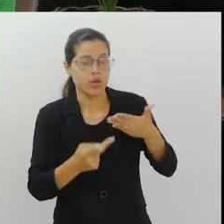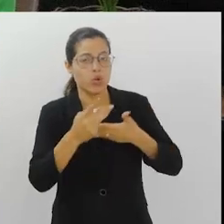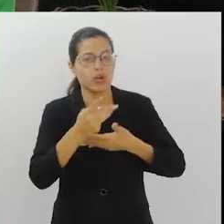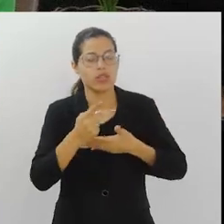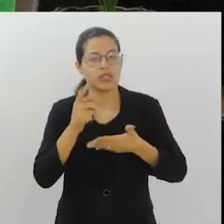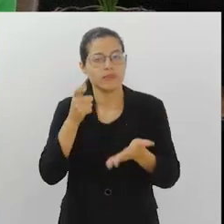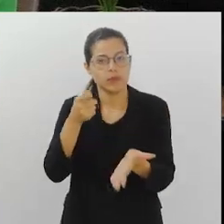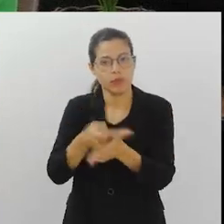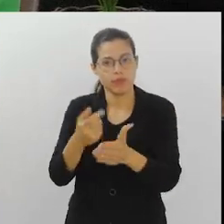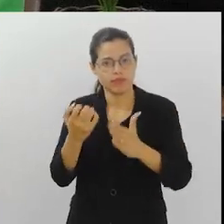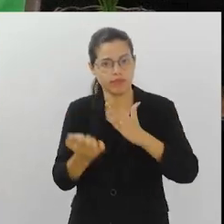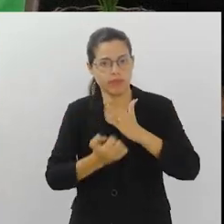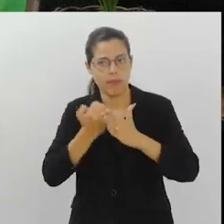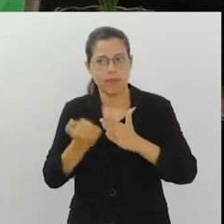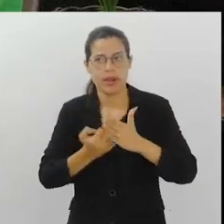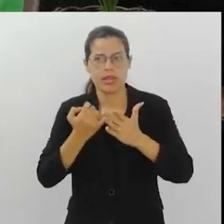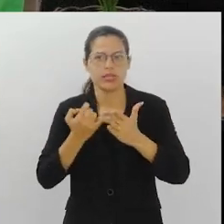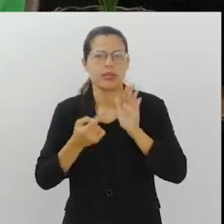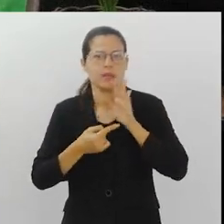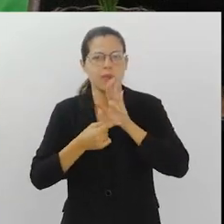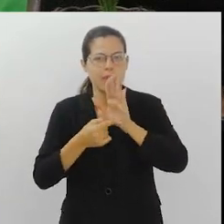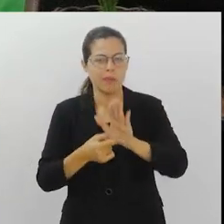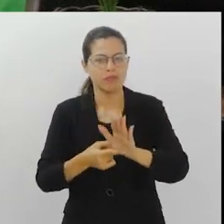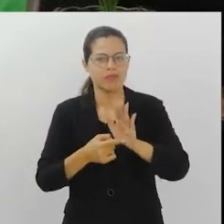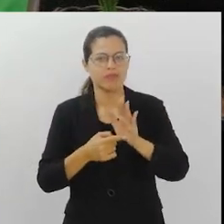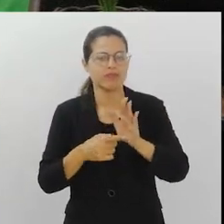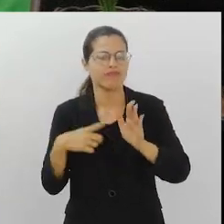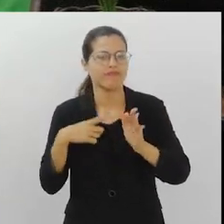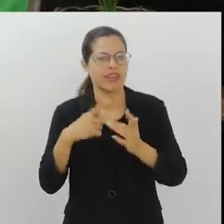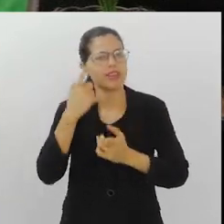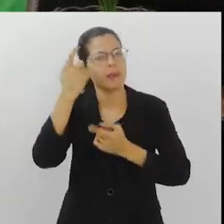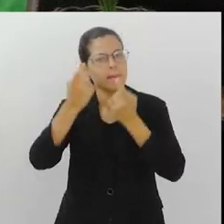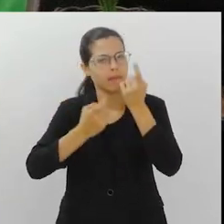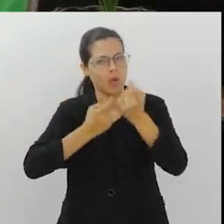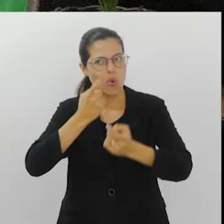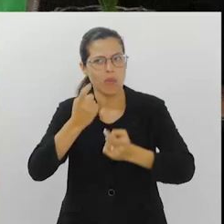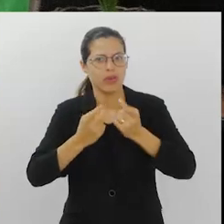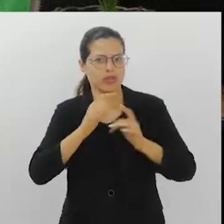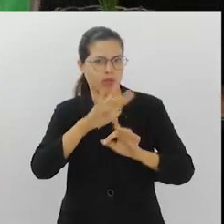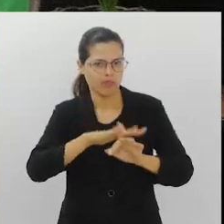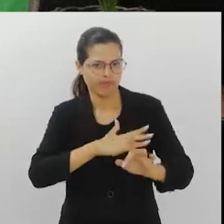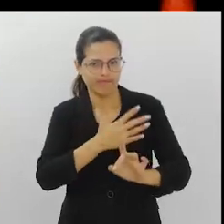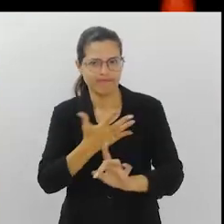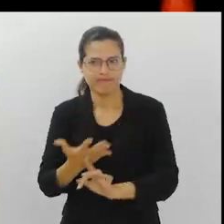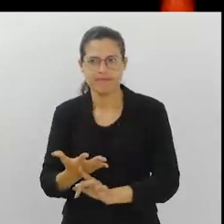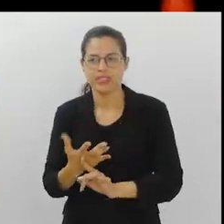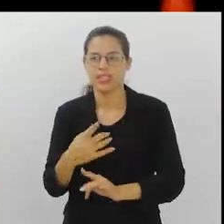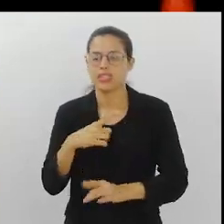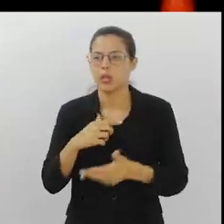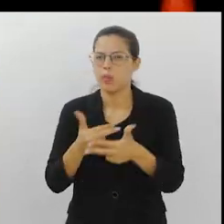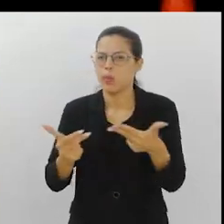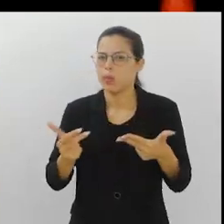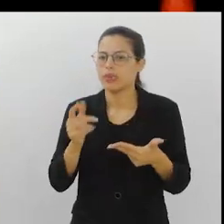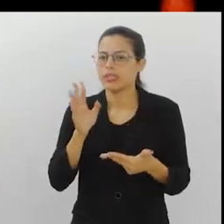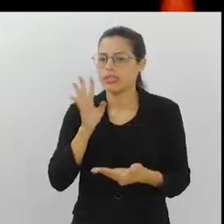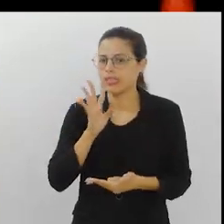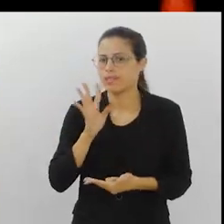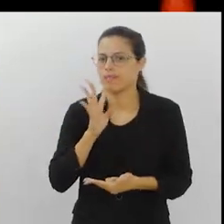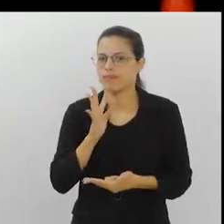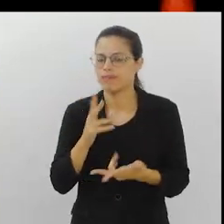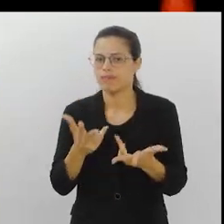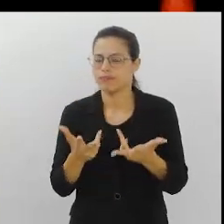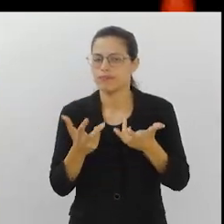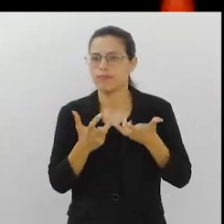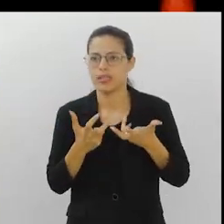de empresas que se preocupam, que demonstrem esse cuidado com o Tem um negócio muito legal que você vê de vez em